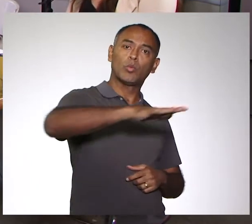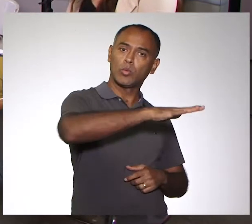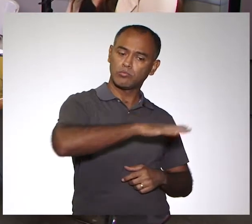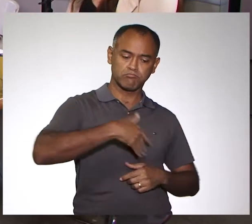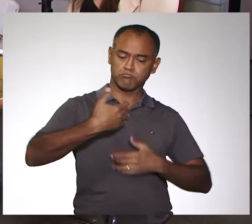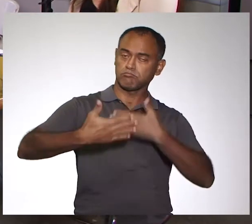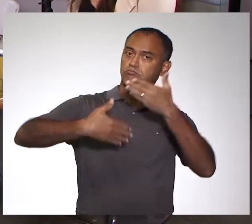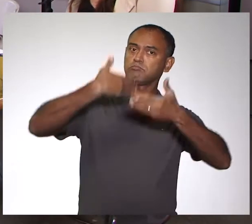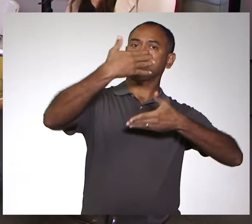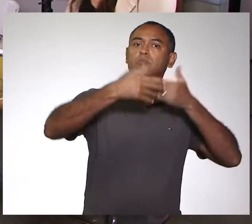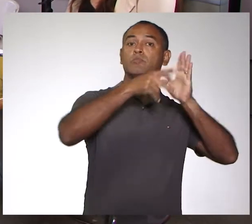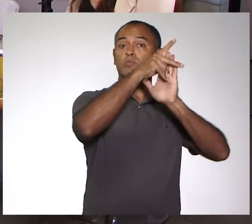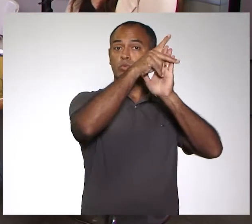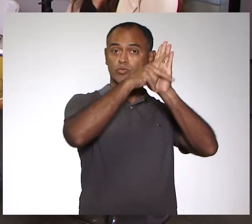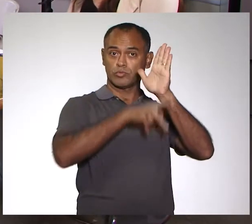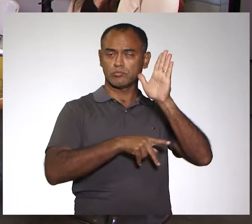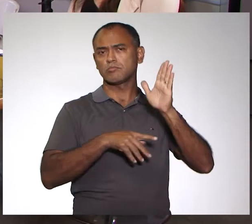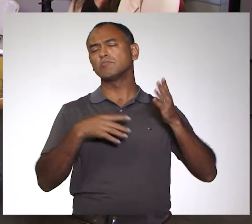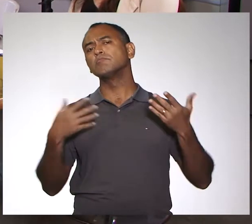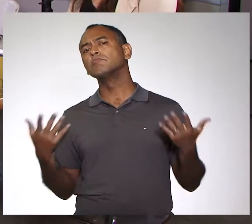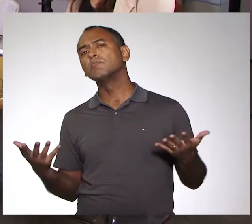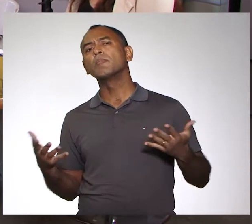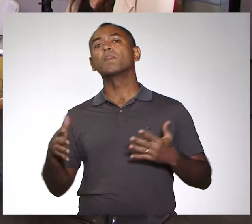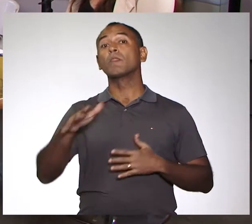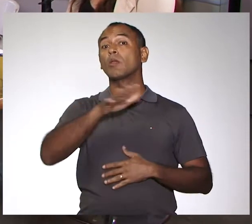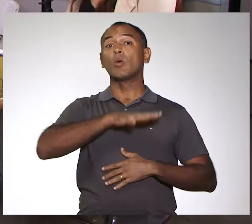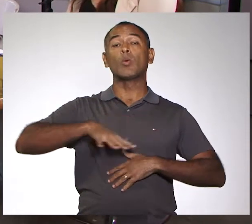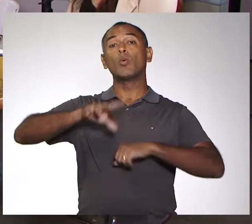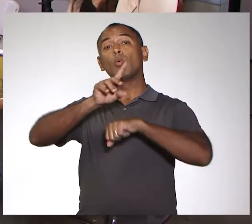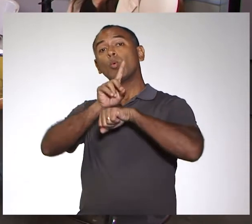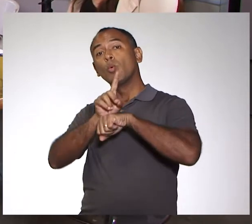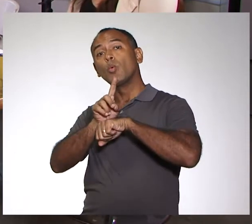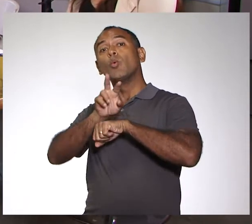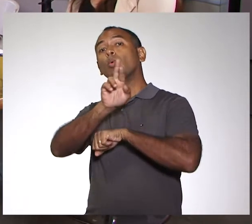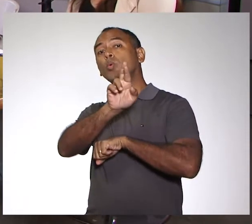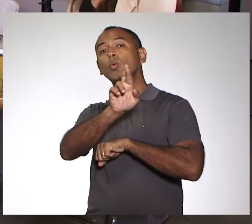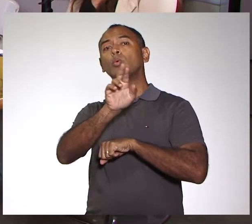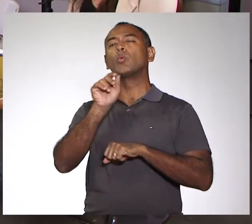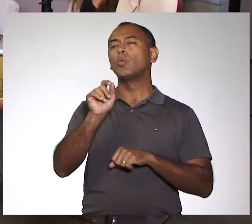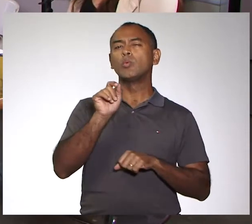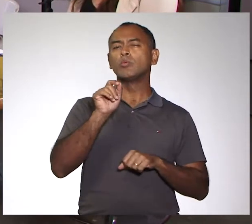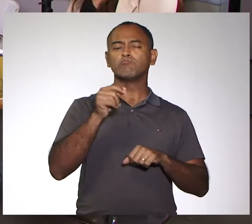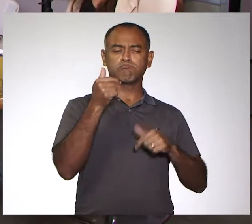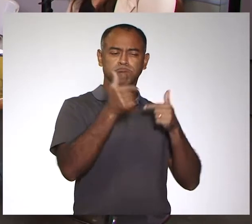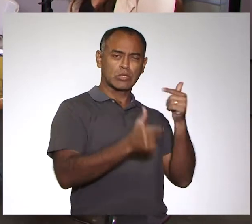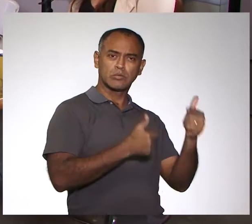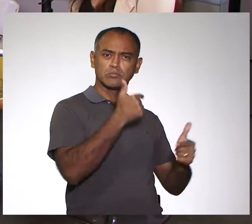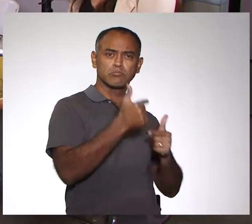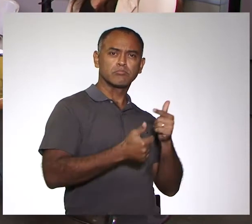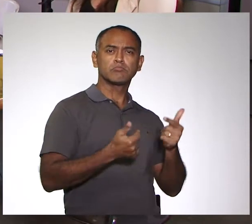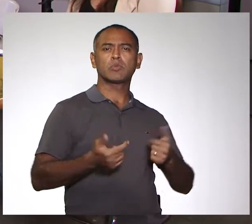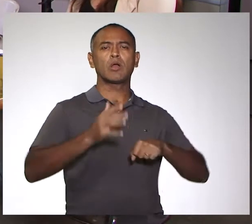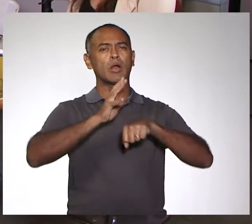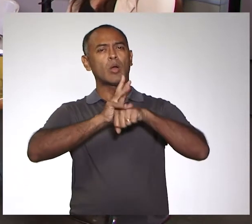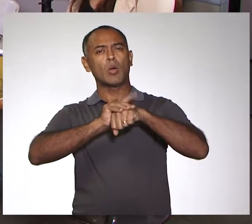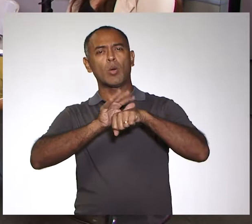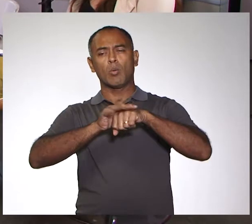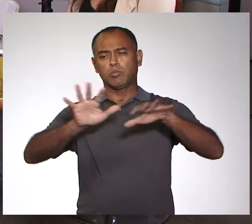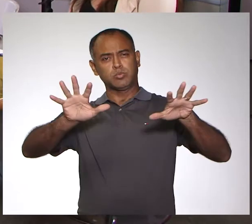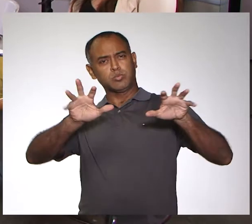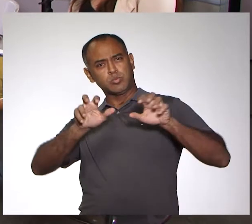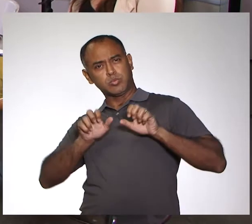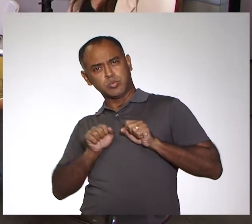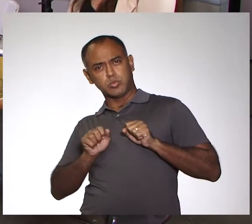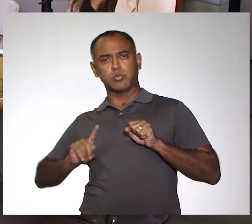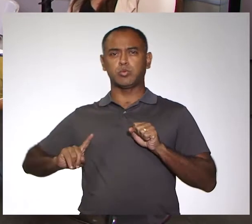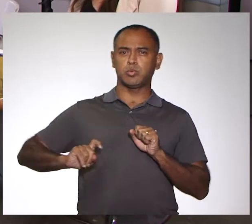ser realizado, desenvolvido o projeto. Então, nossos doutores, novos doutores, eles trabalharam principalmente com doenças